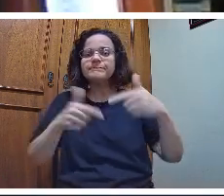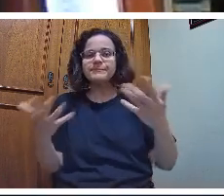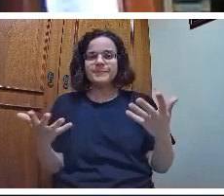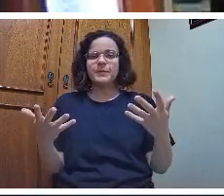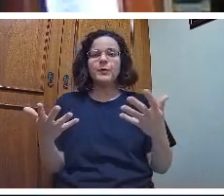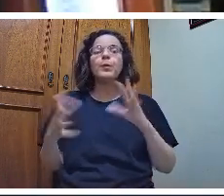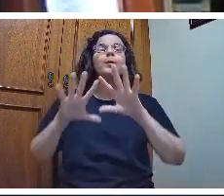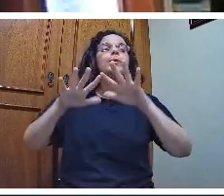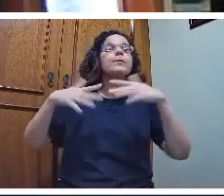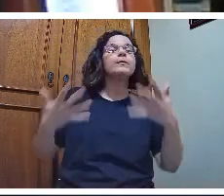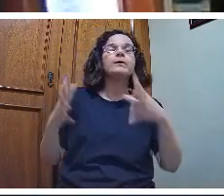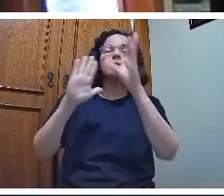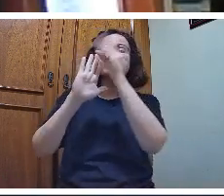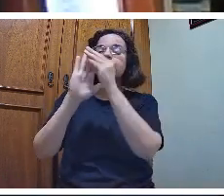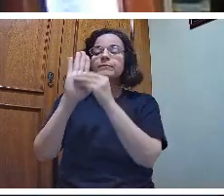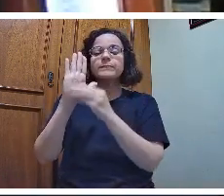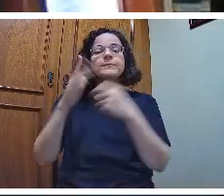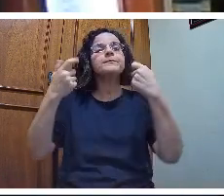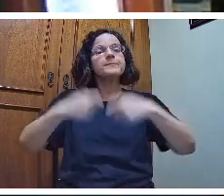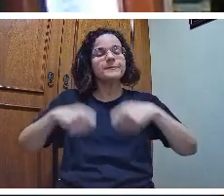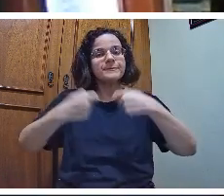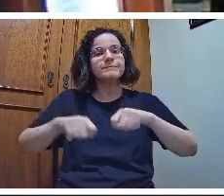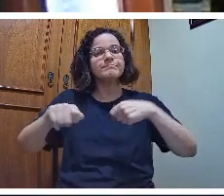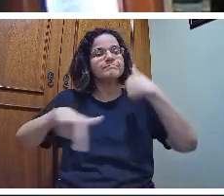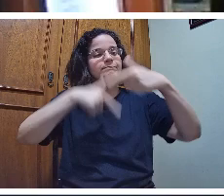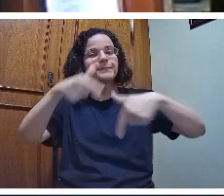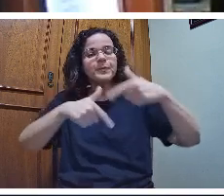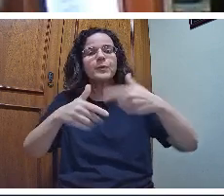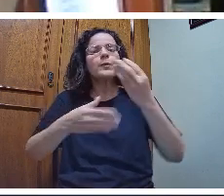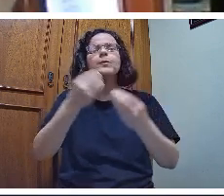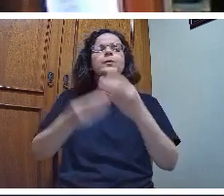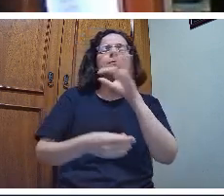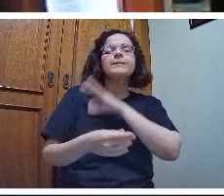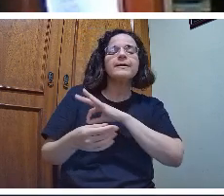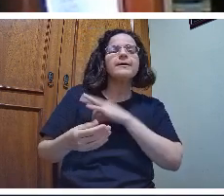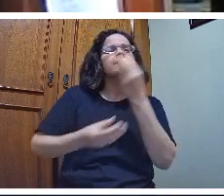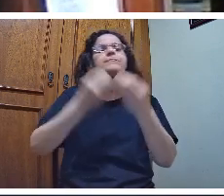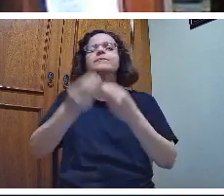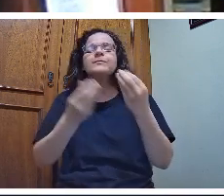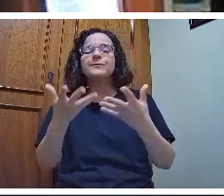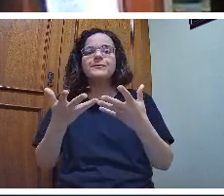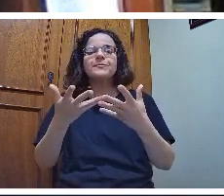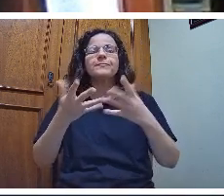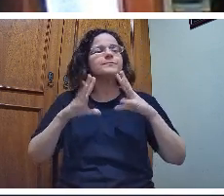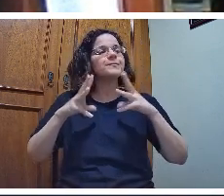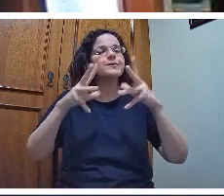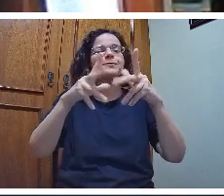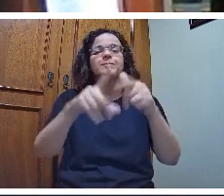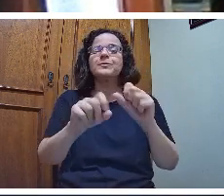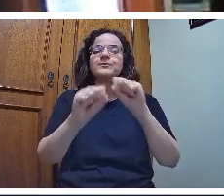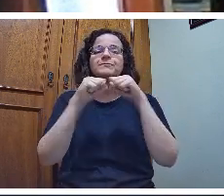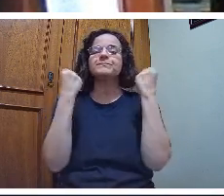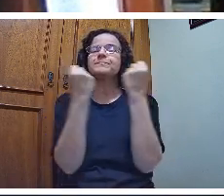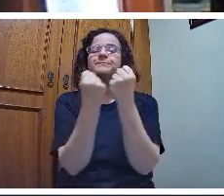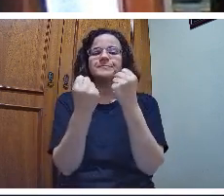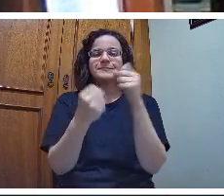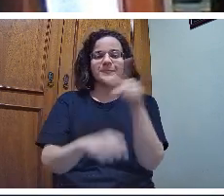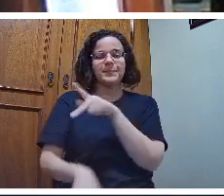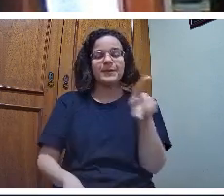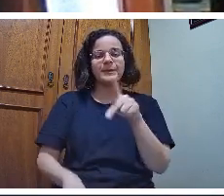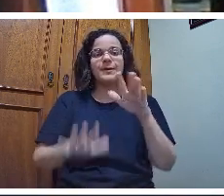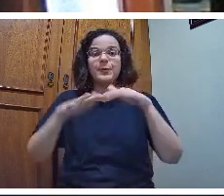quais os conteúdos que eu devo ministrar, como está o meu salário, como estão as condições sociais do professor, qual é a